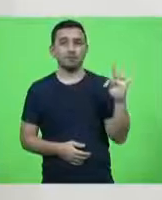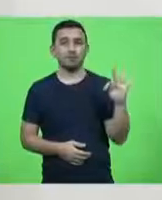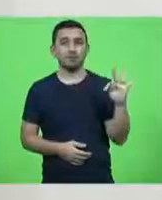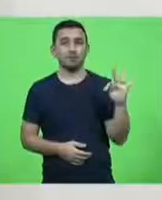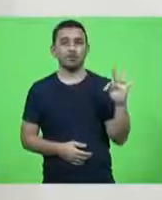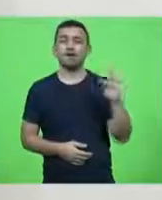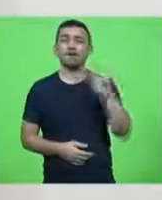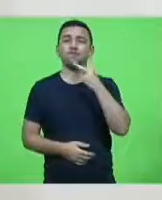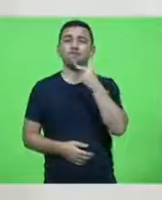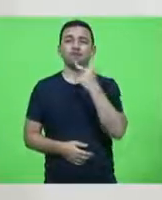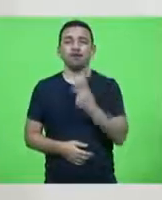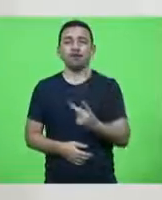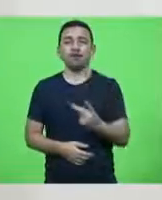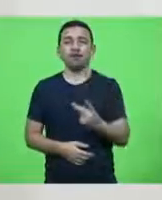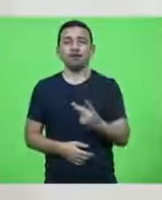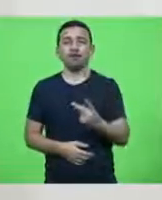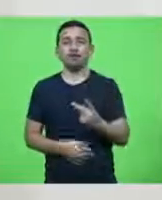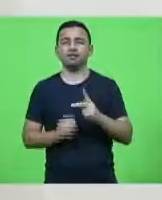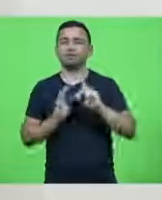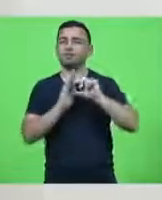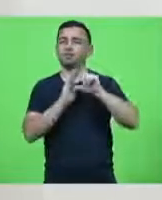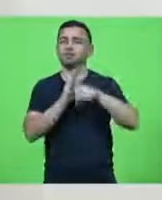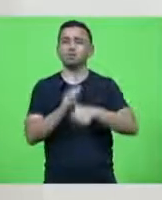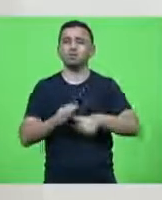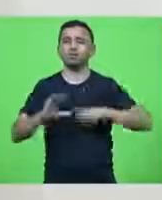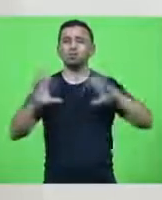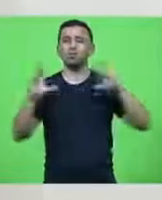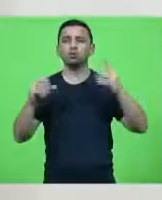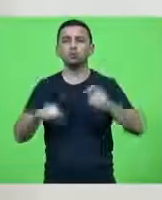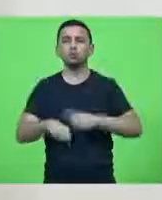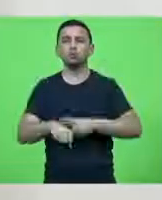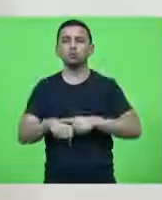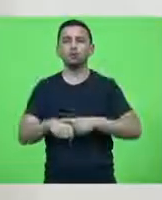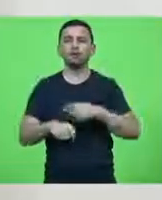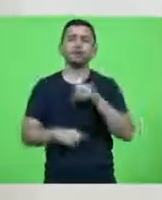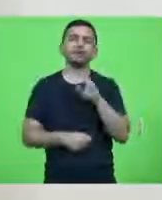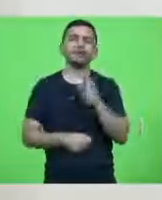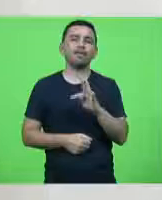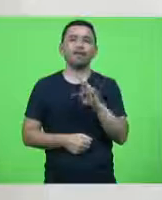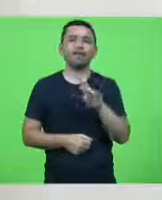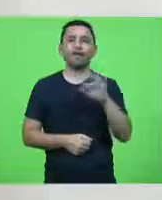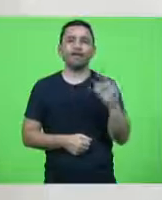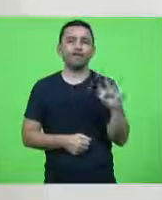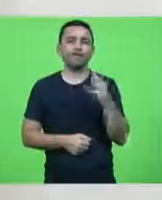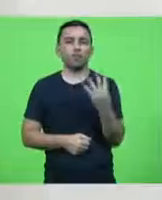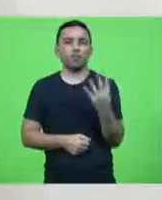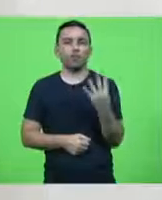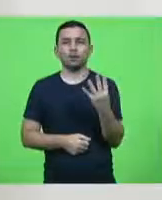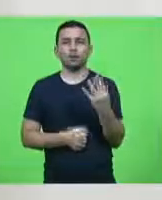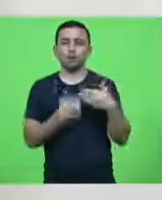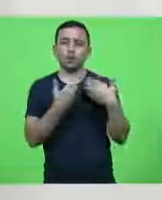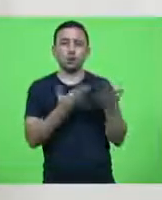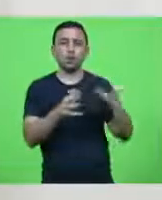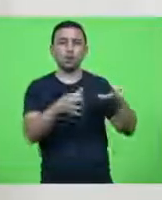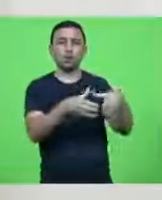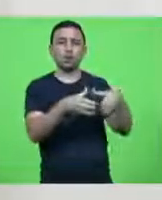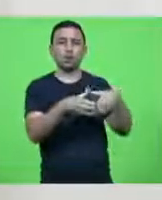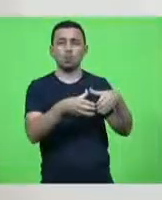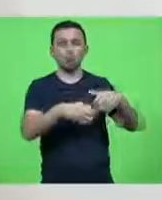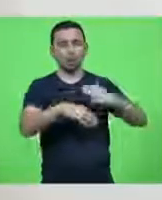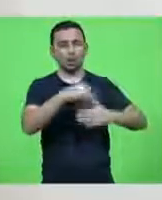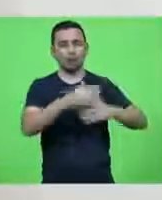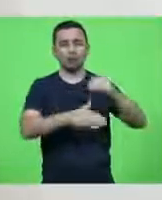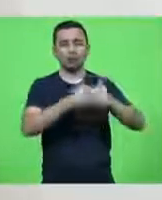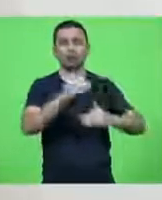dizer, depois de todo esse tempo, que o TRF4 não é o órgão competente